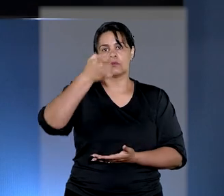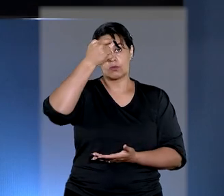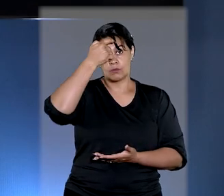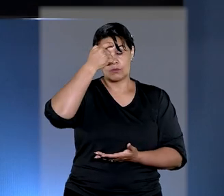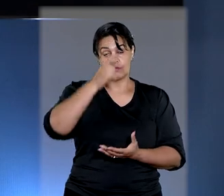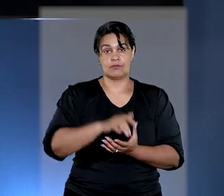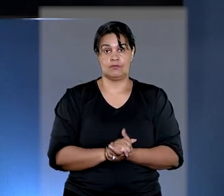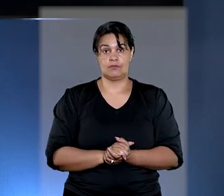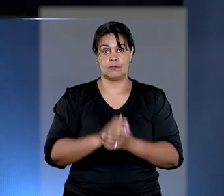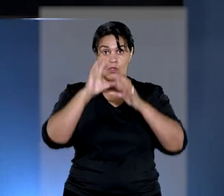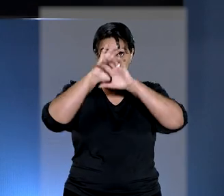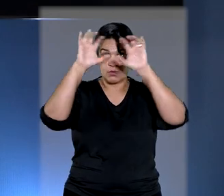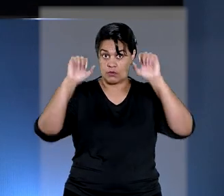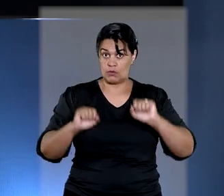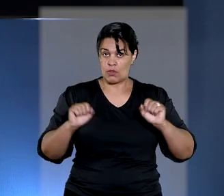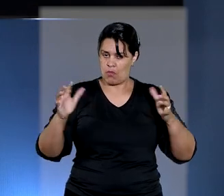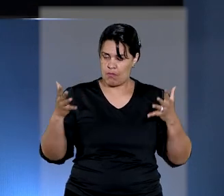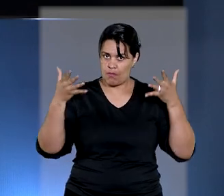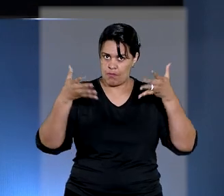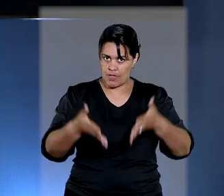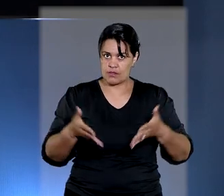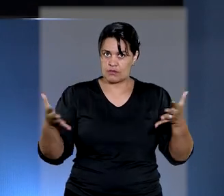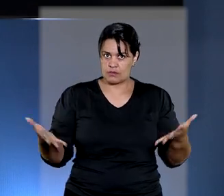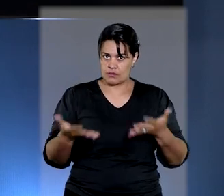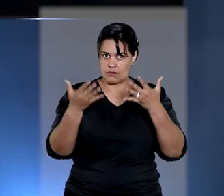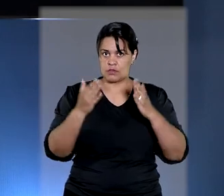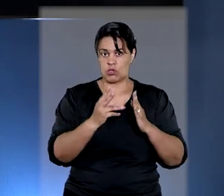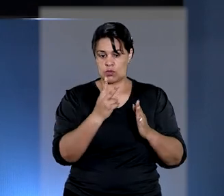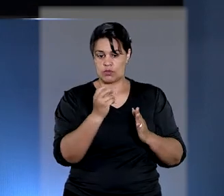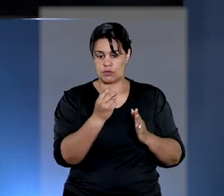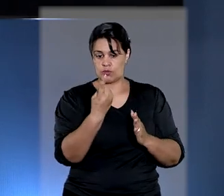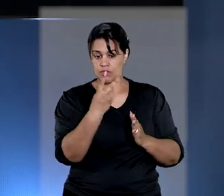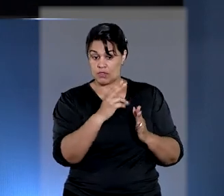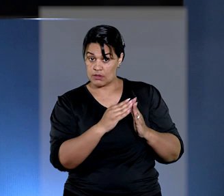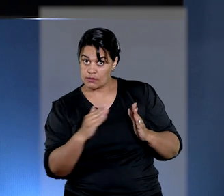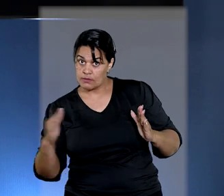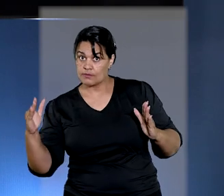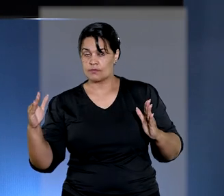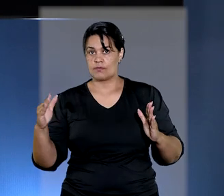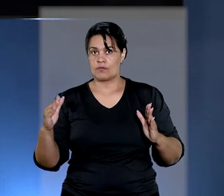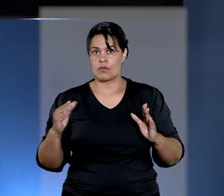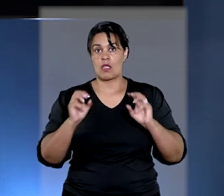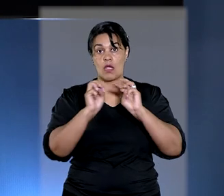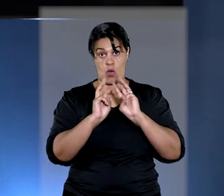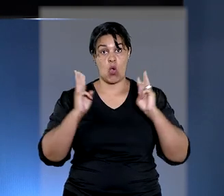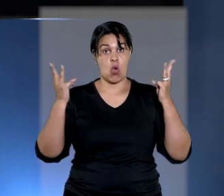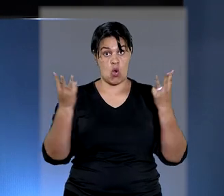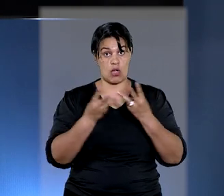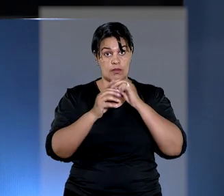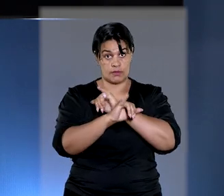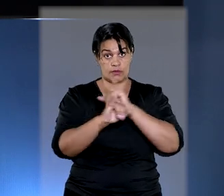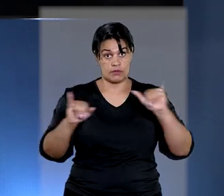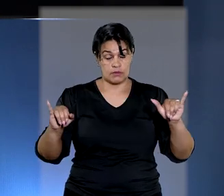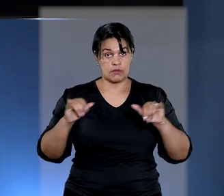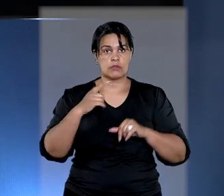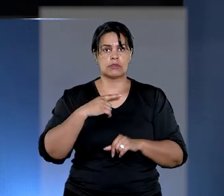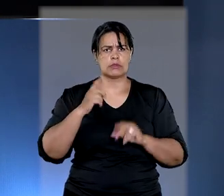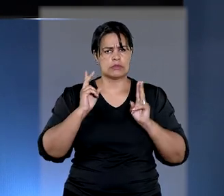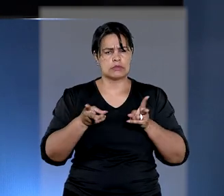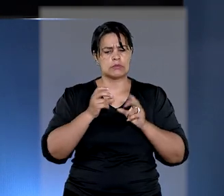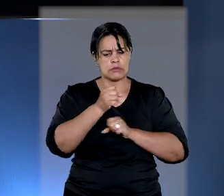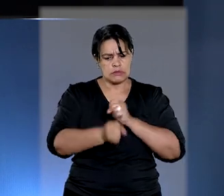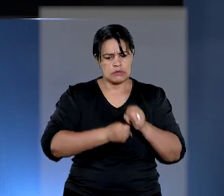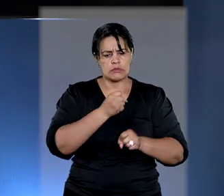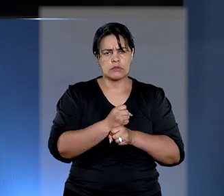O Tribunal participa da mobilização desde 2015. Segundo a Organização Mundial da Saúde, são registrados